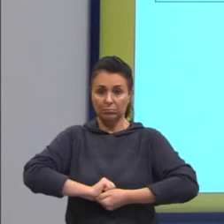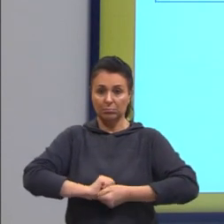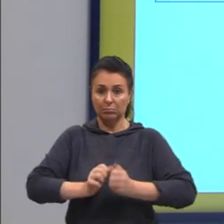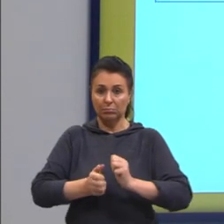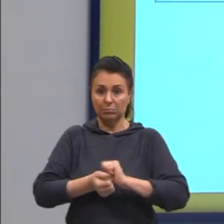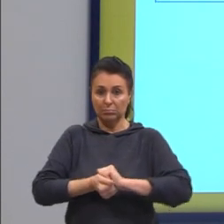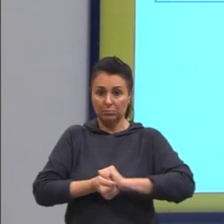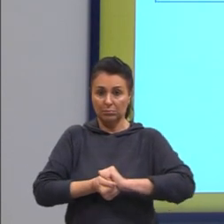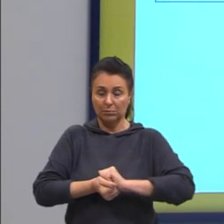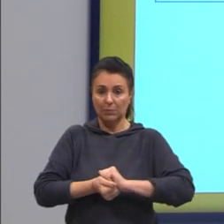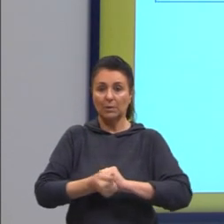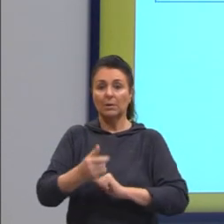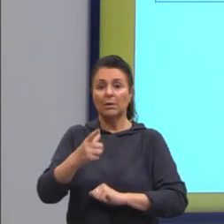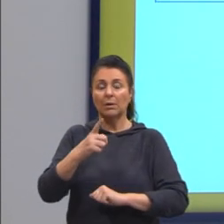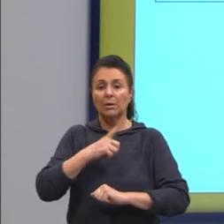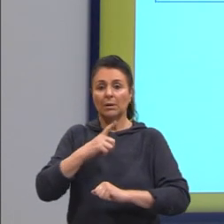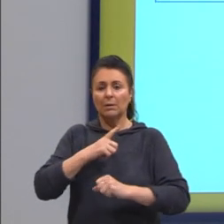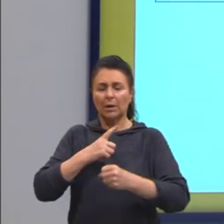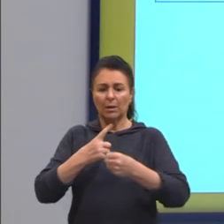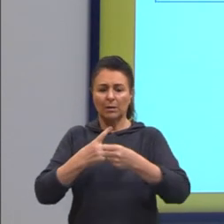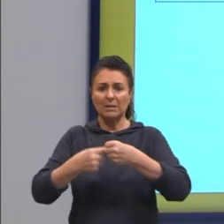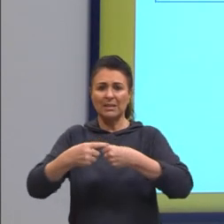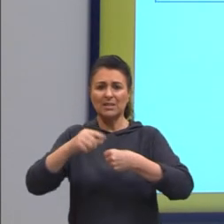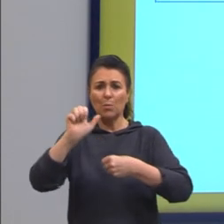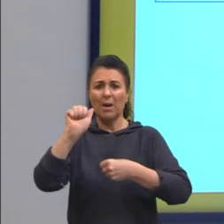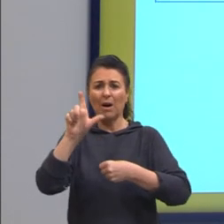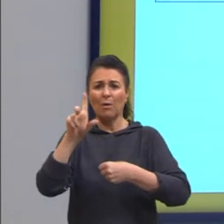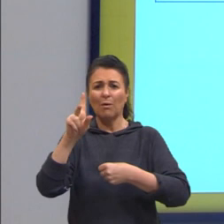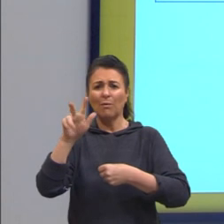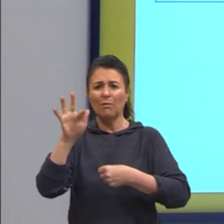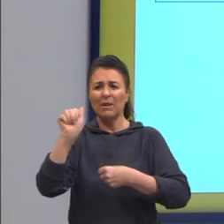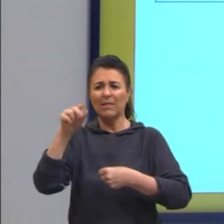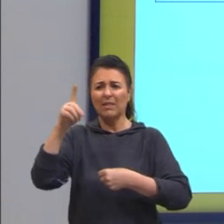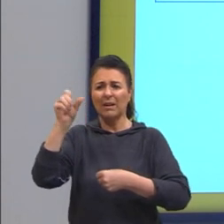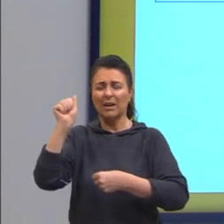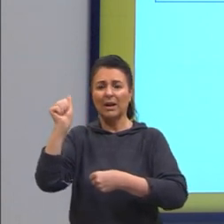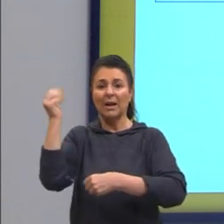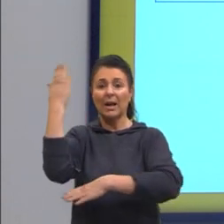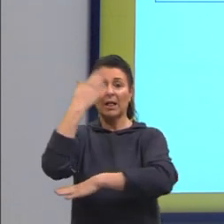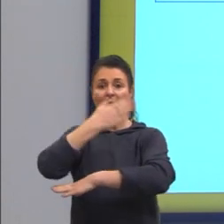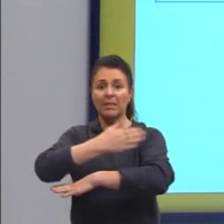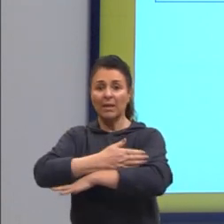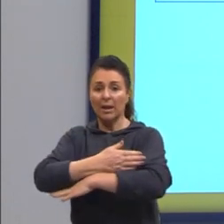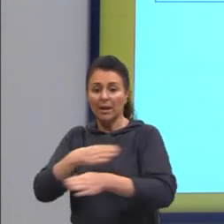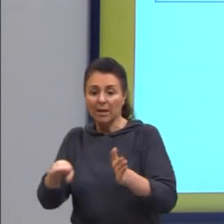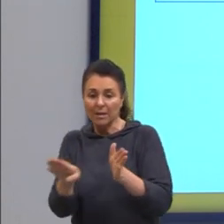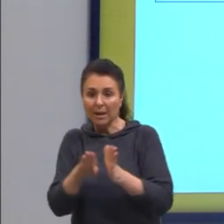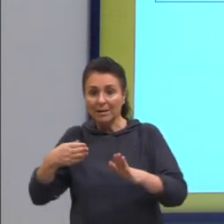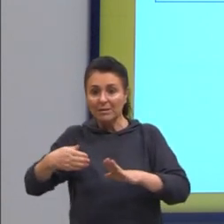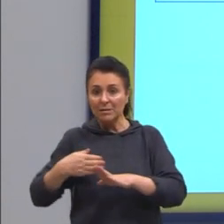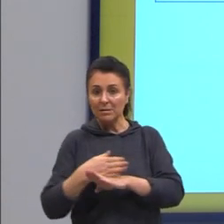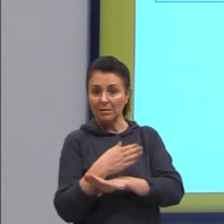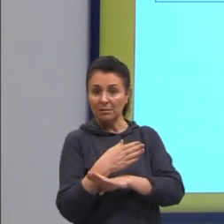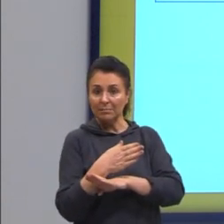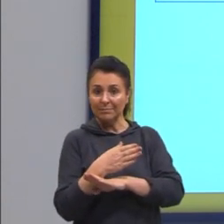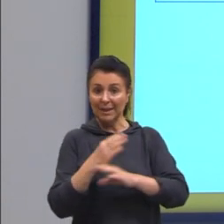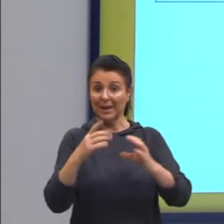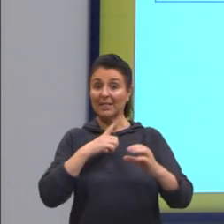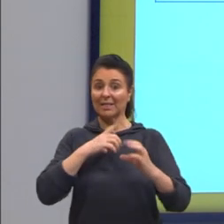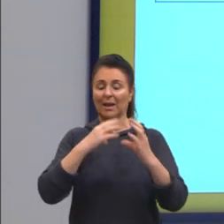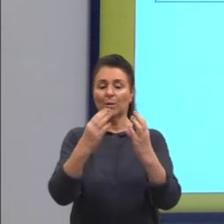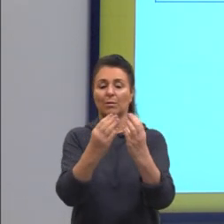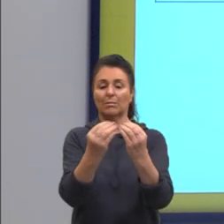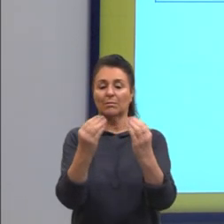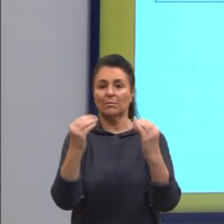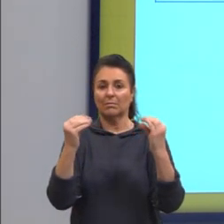Na cidade tendo alfândega, seria o complexo de Golgi, ou o complexo Golgiense, que vai